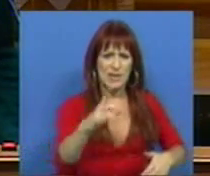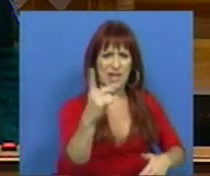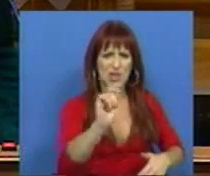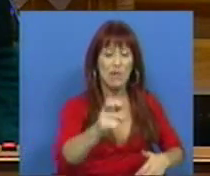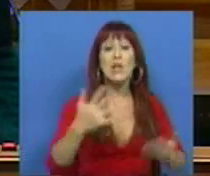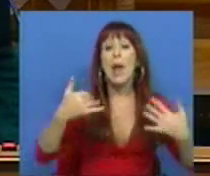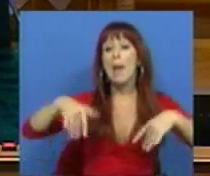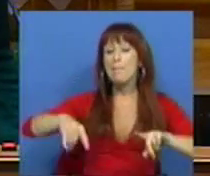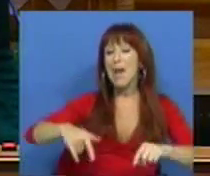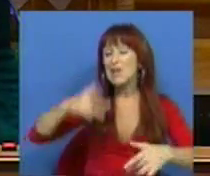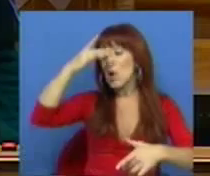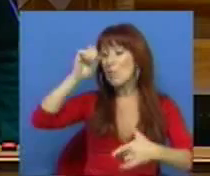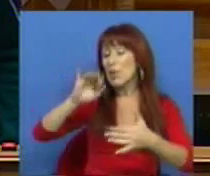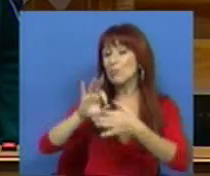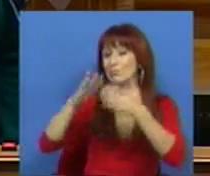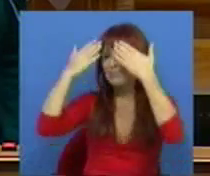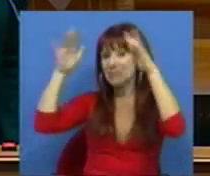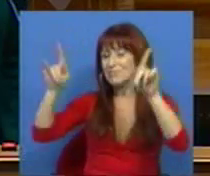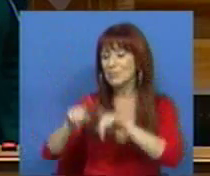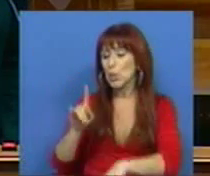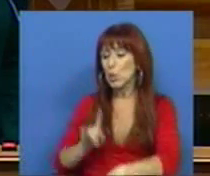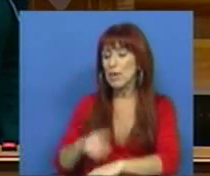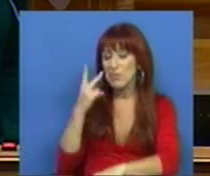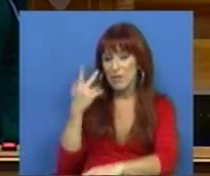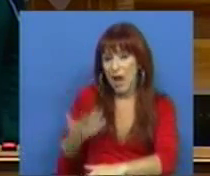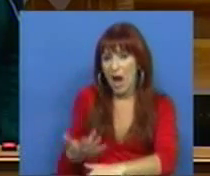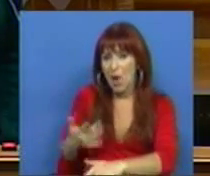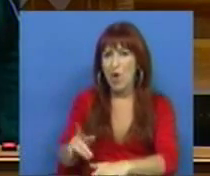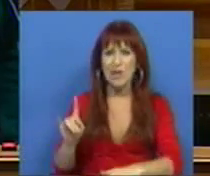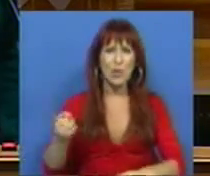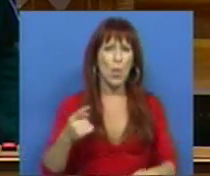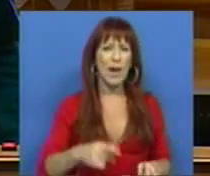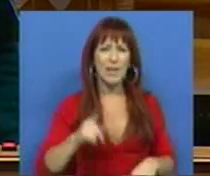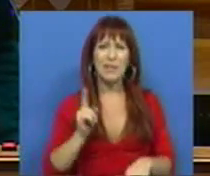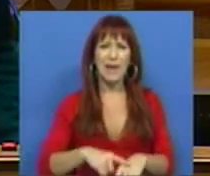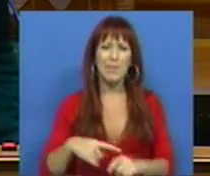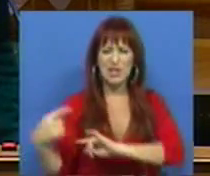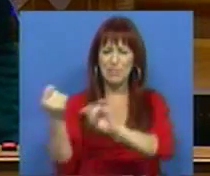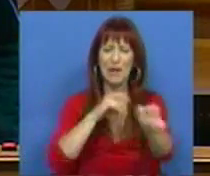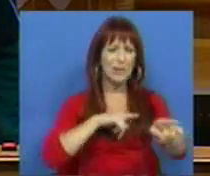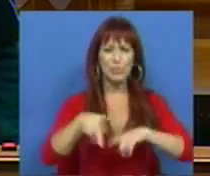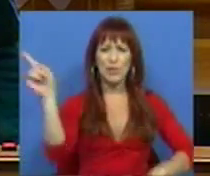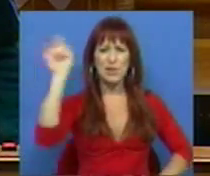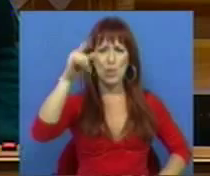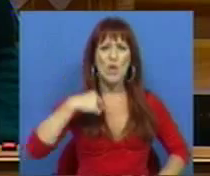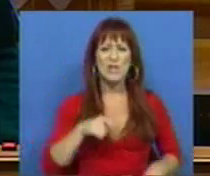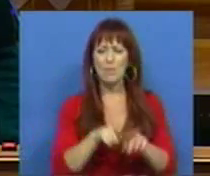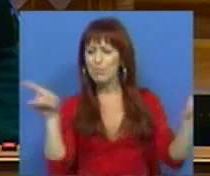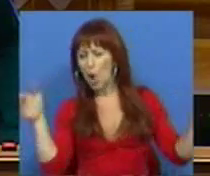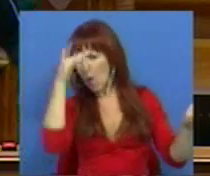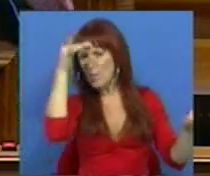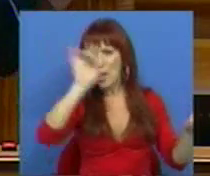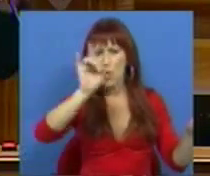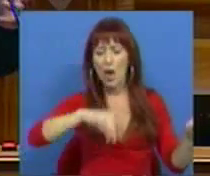é um entendimento sobre a democracia de que os tempos que vivemos não são tempos para debate político, para divergência de